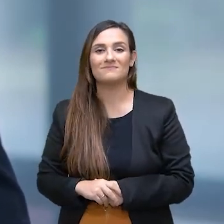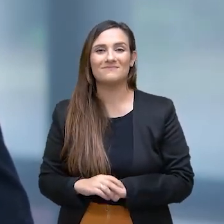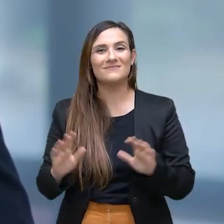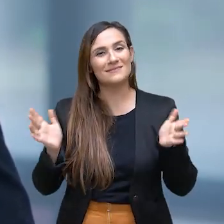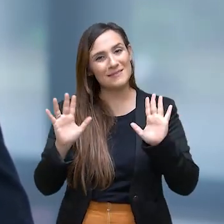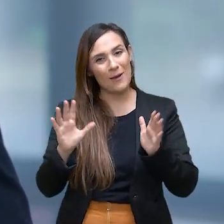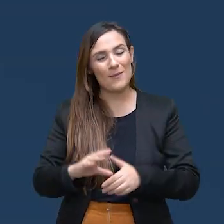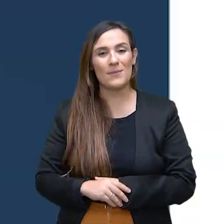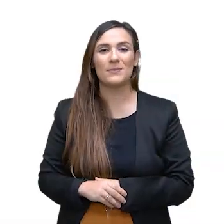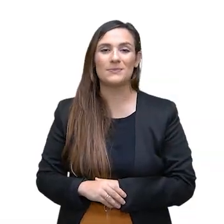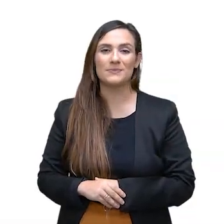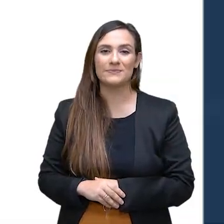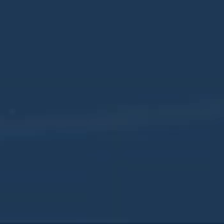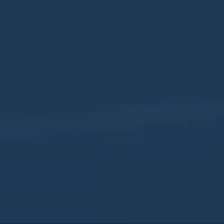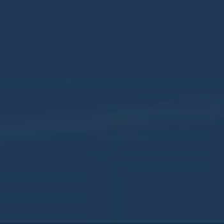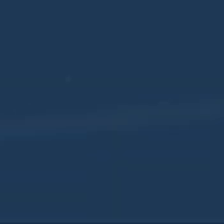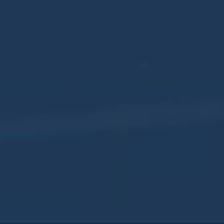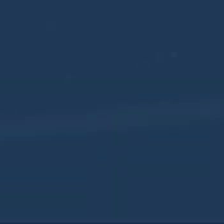Sul. Até a próxima!